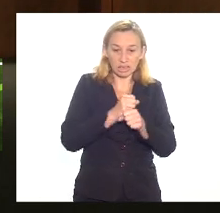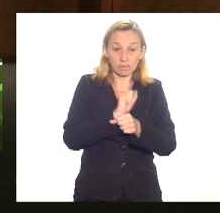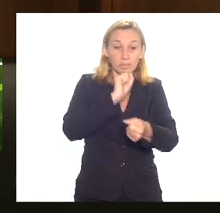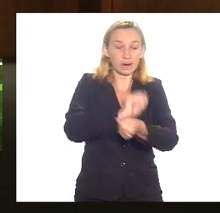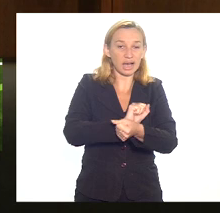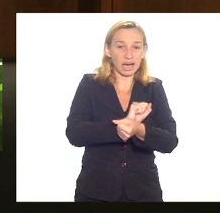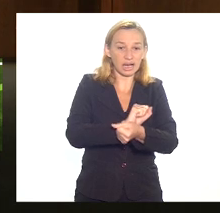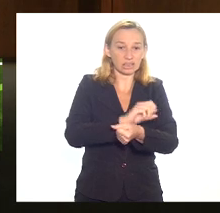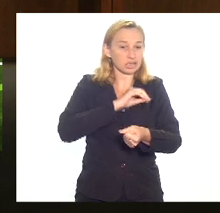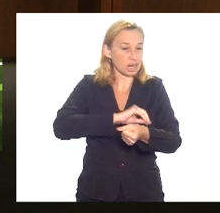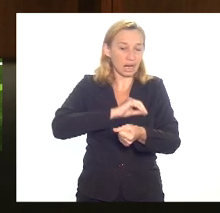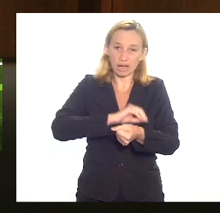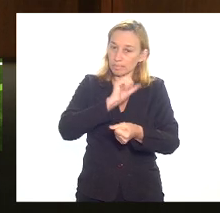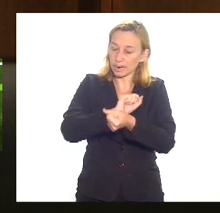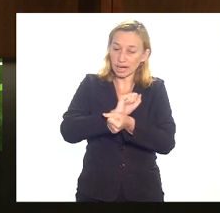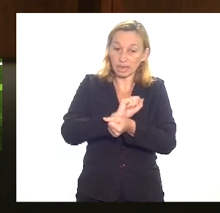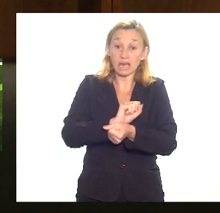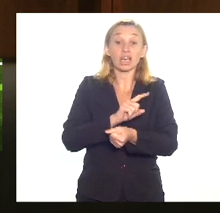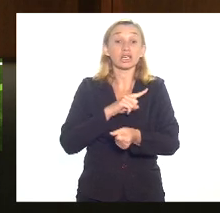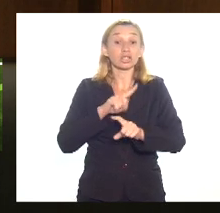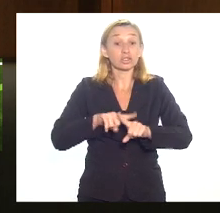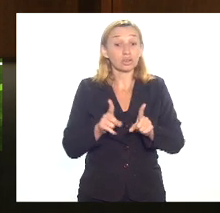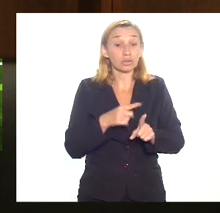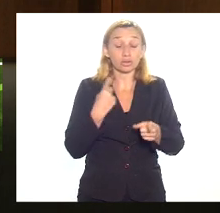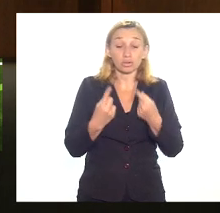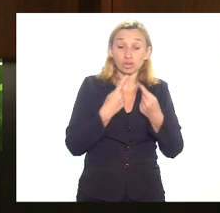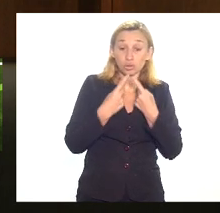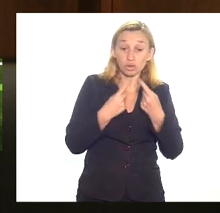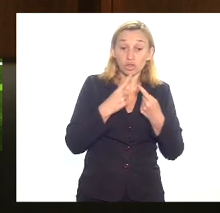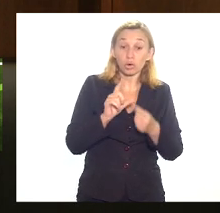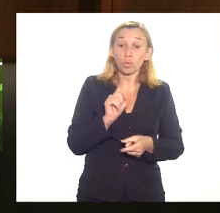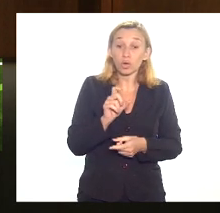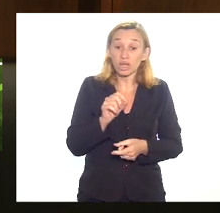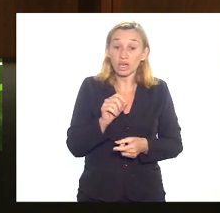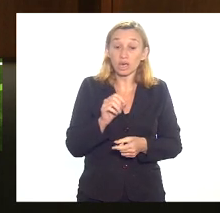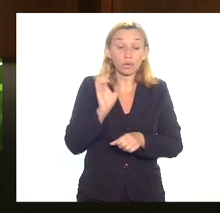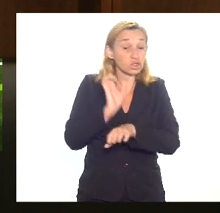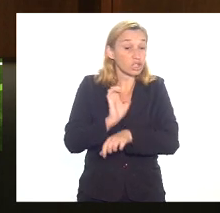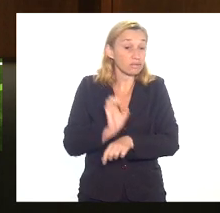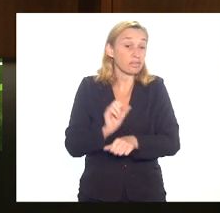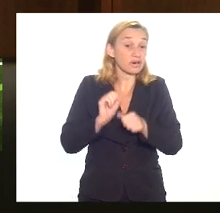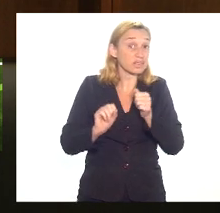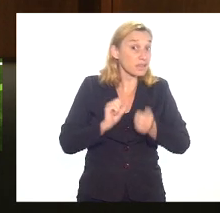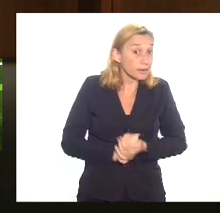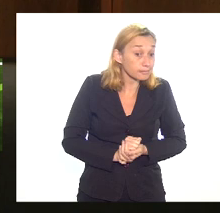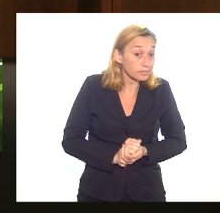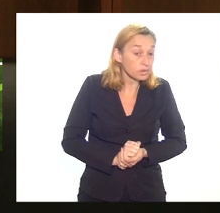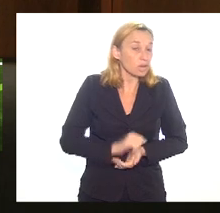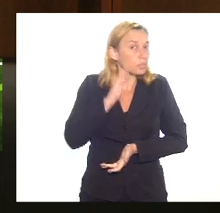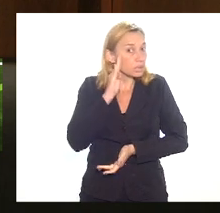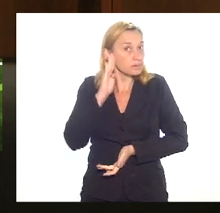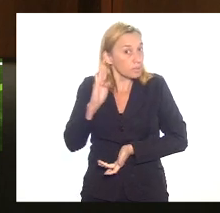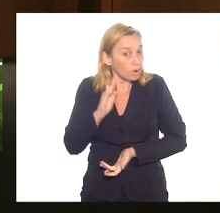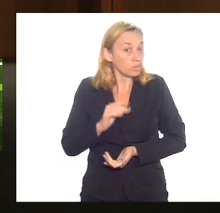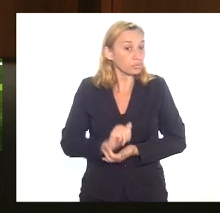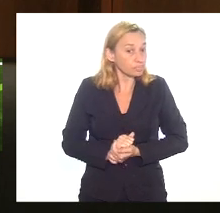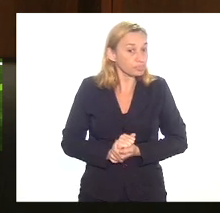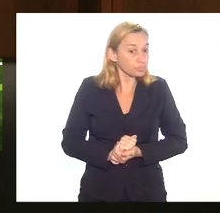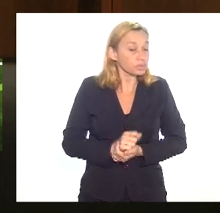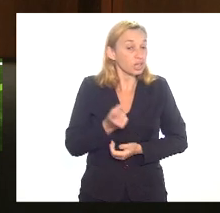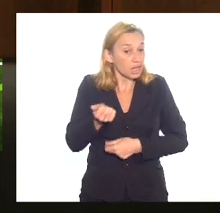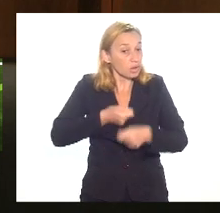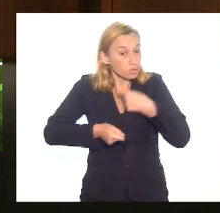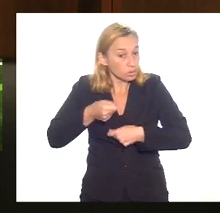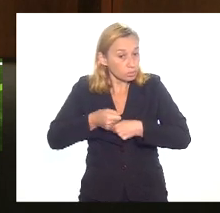a gente está discutindo que adesão que o estado vai fazer de que forma porque isso é fundamental para a